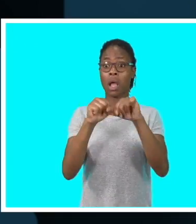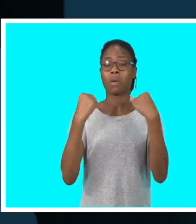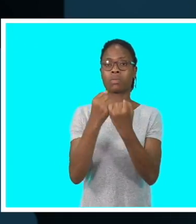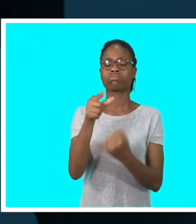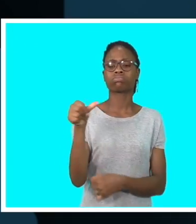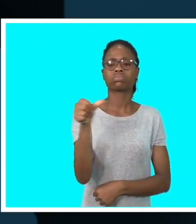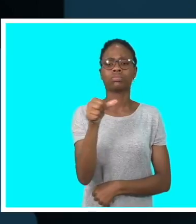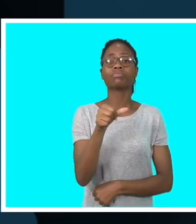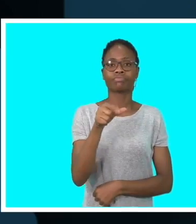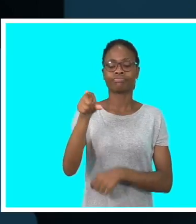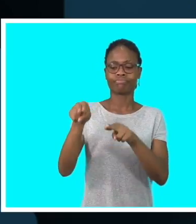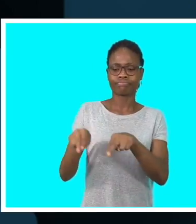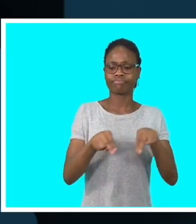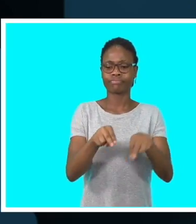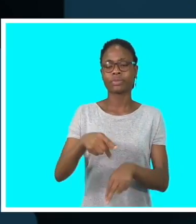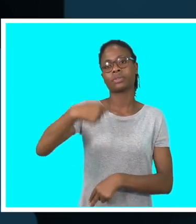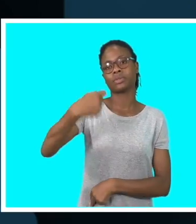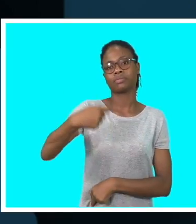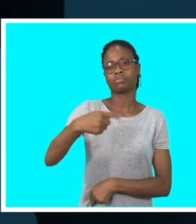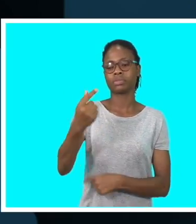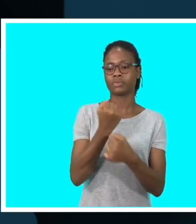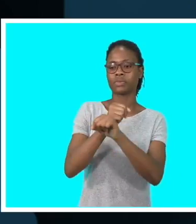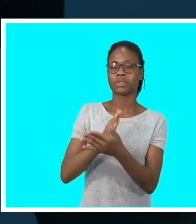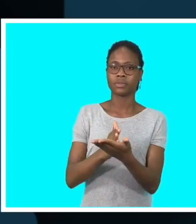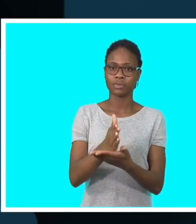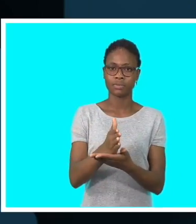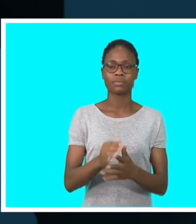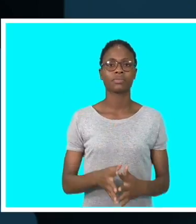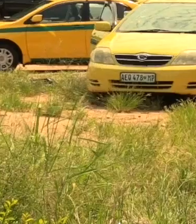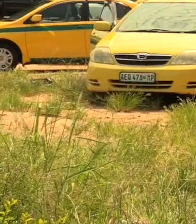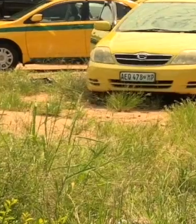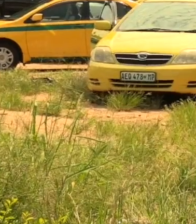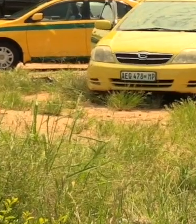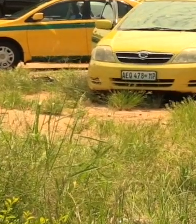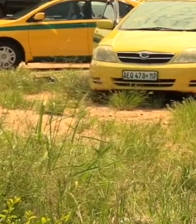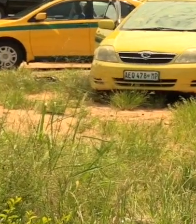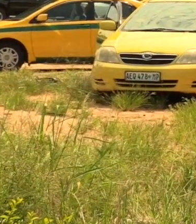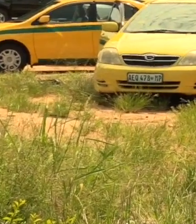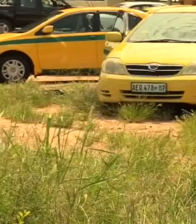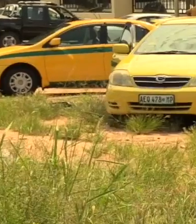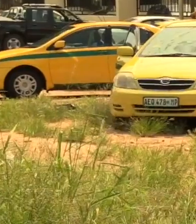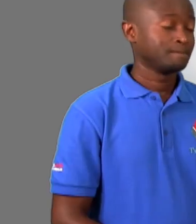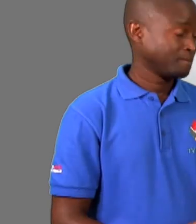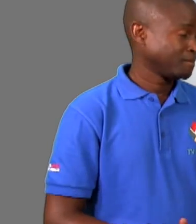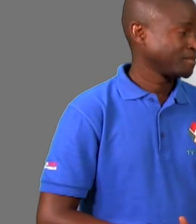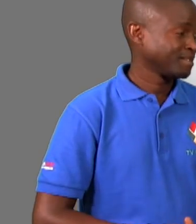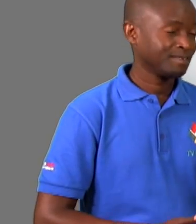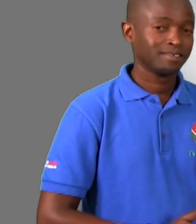associação dos taxistas prevê contratar um advogado para defender os direitos dos seus afiliados.